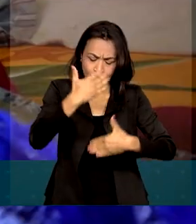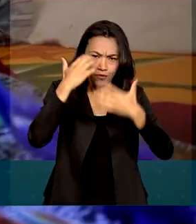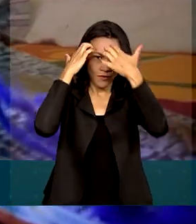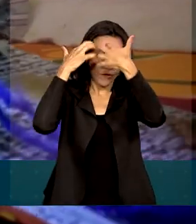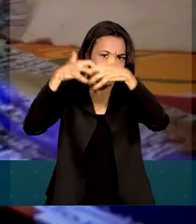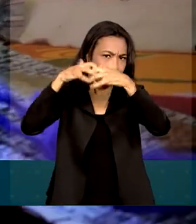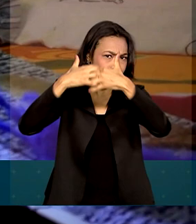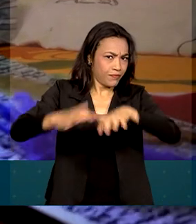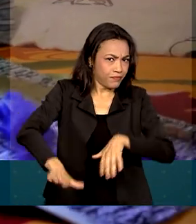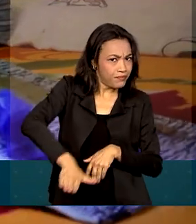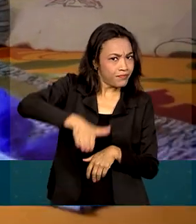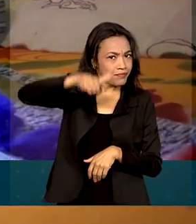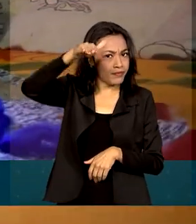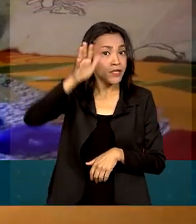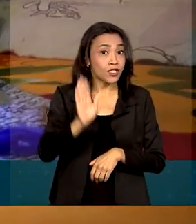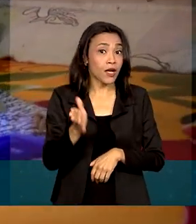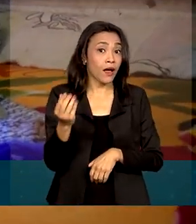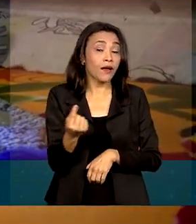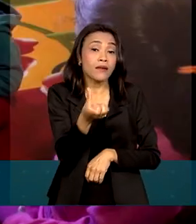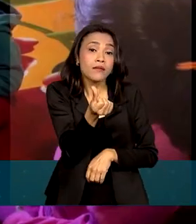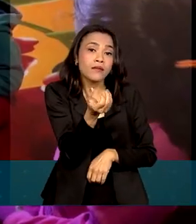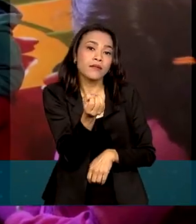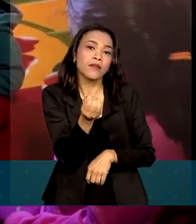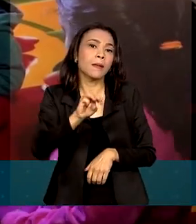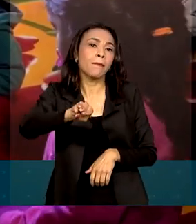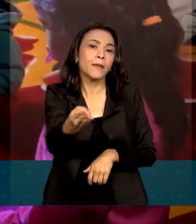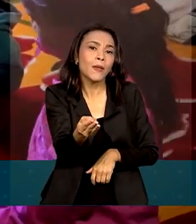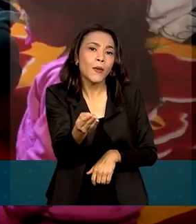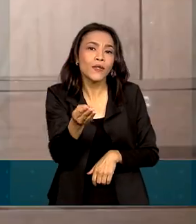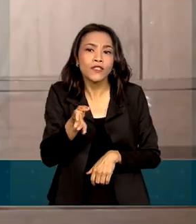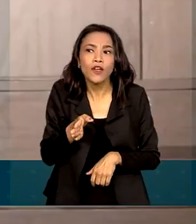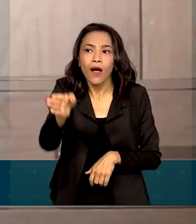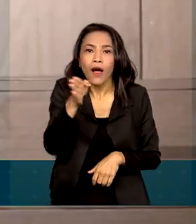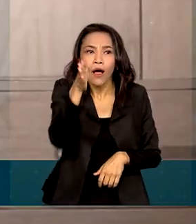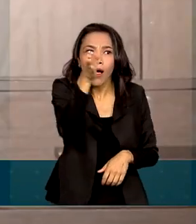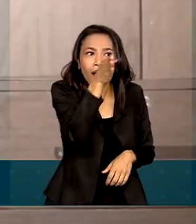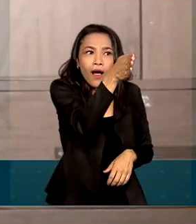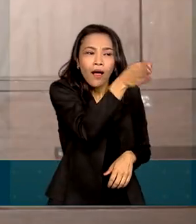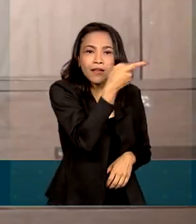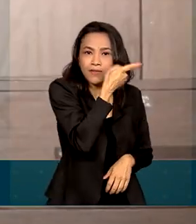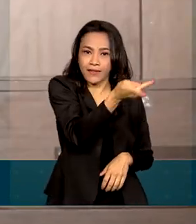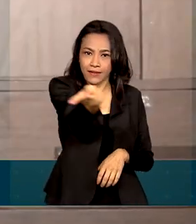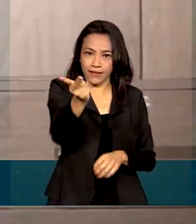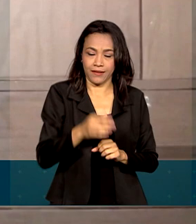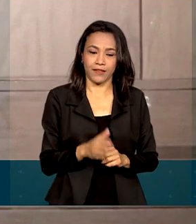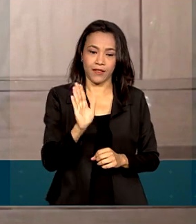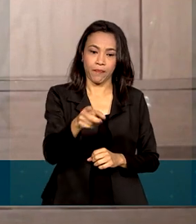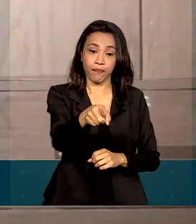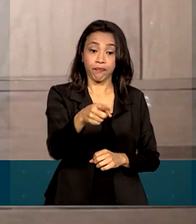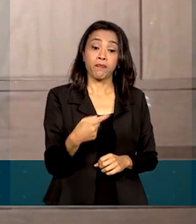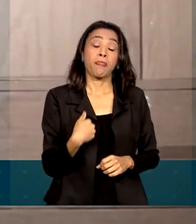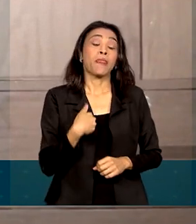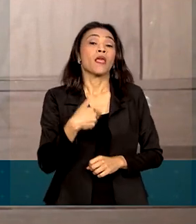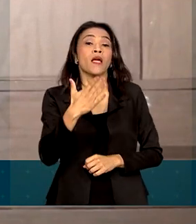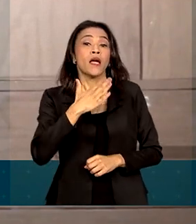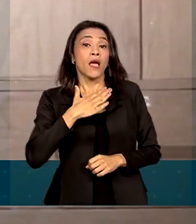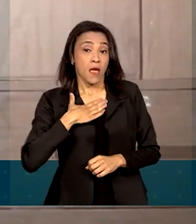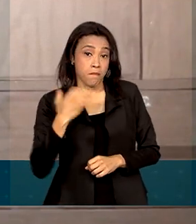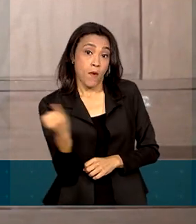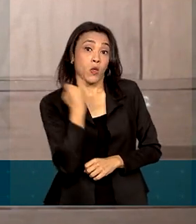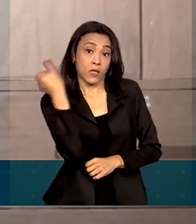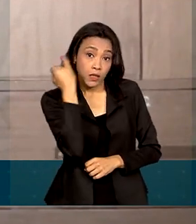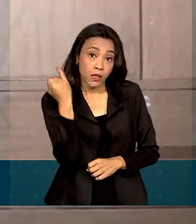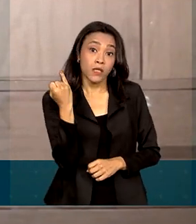criado, já realizou 60 milhões de visitas domiciliares. O programa Na Vida das Minhas Filhas é importante